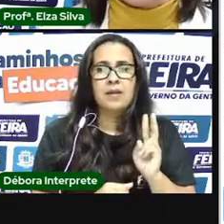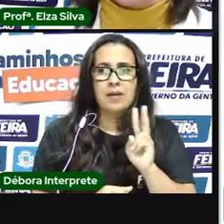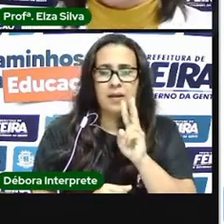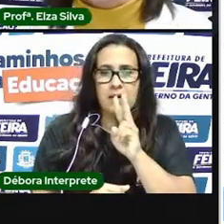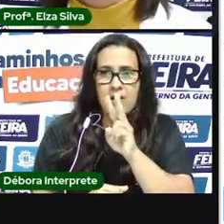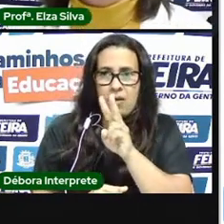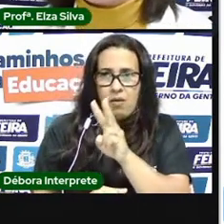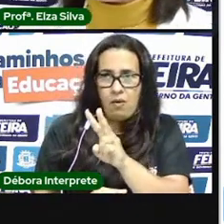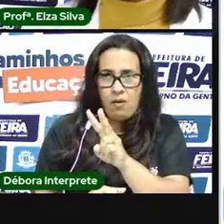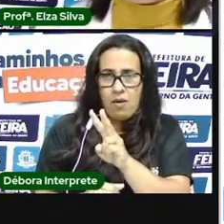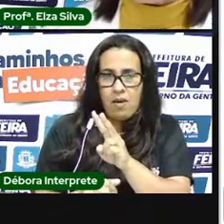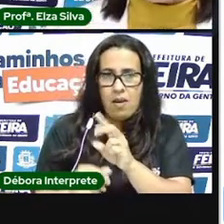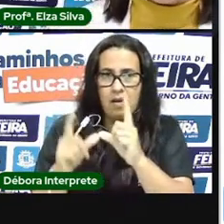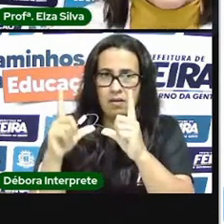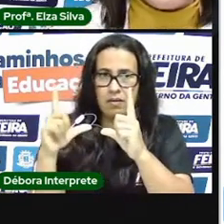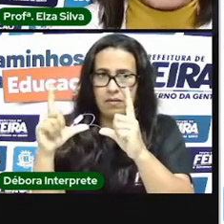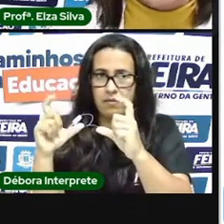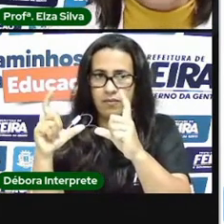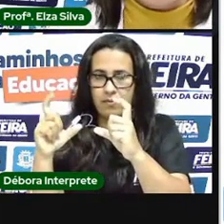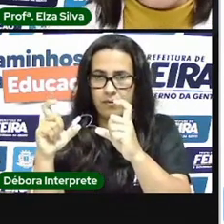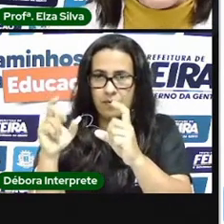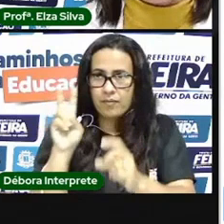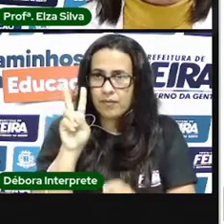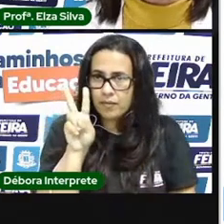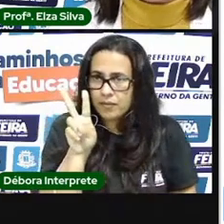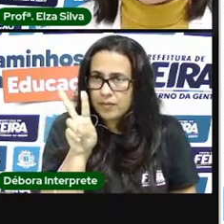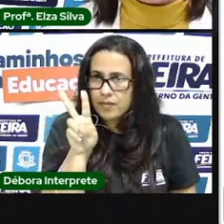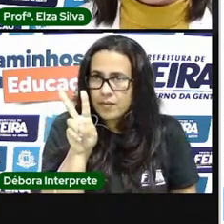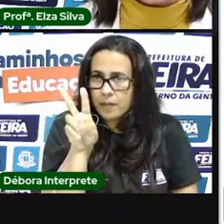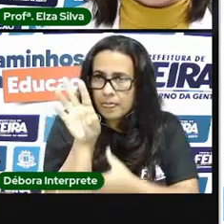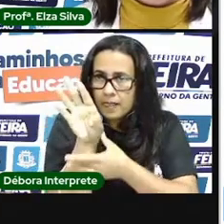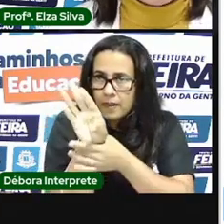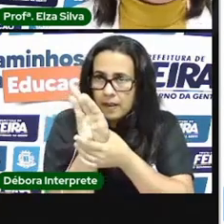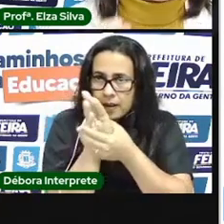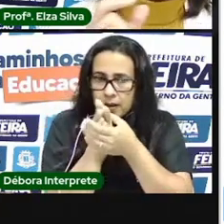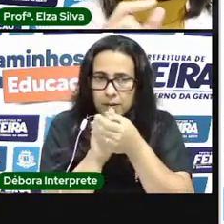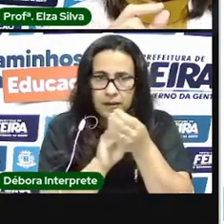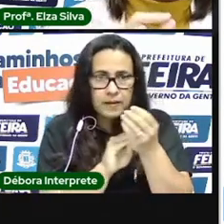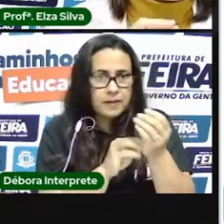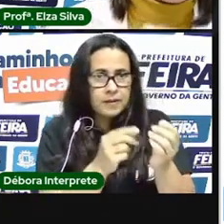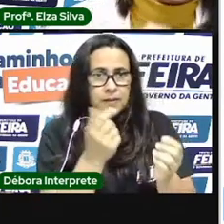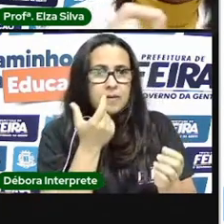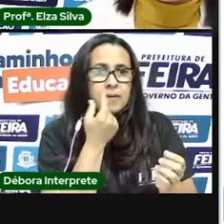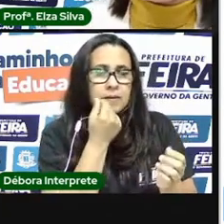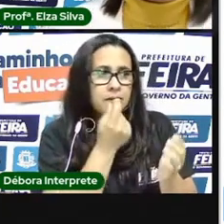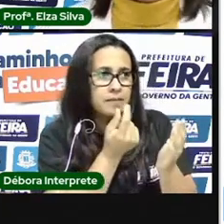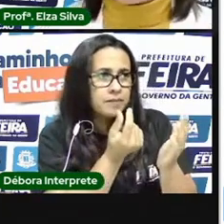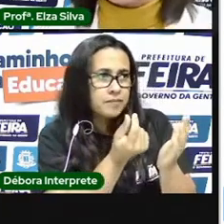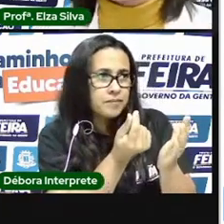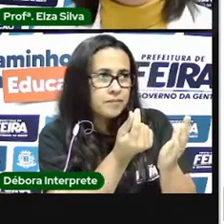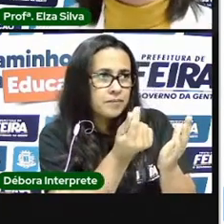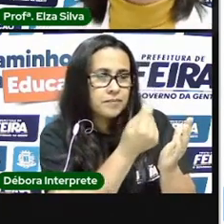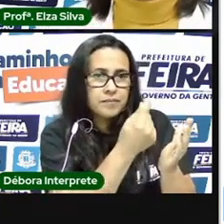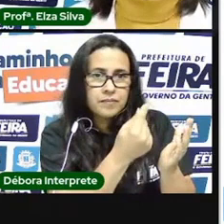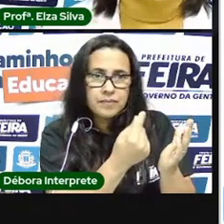da realidade apenas com lápis agora são lápis que tem pontas finas e